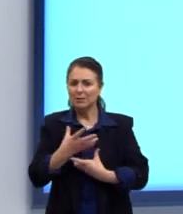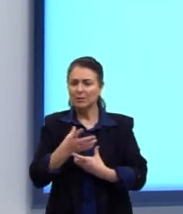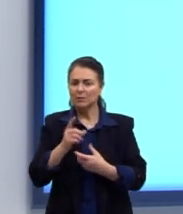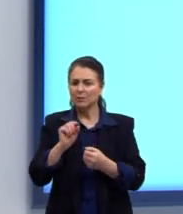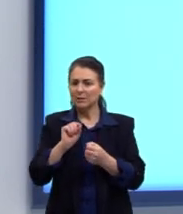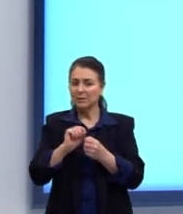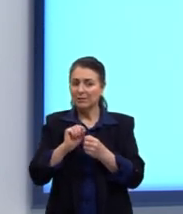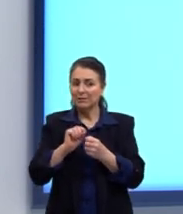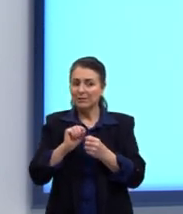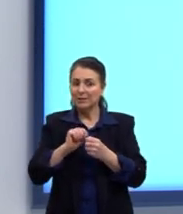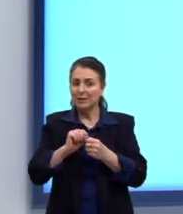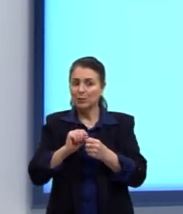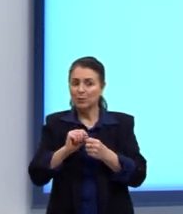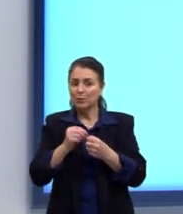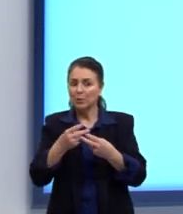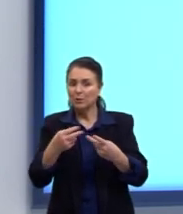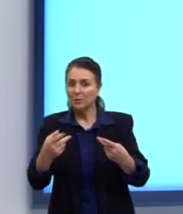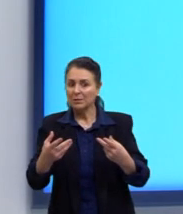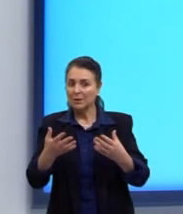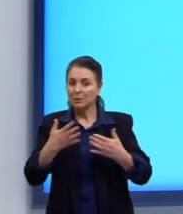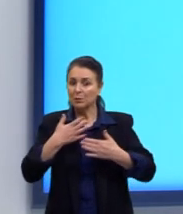com cautela.